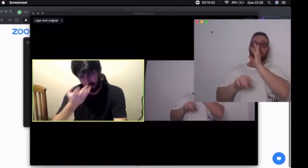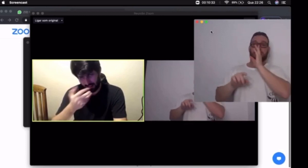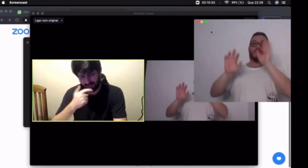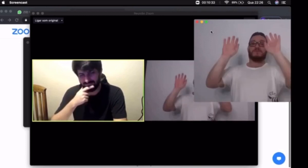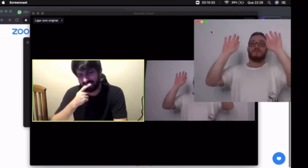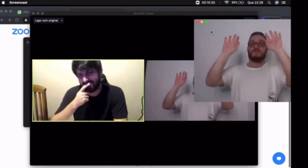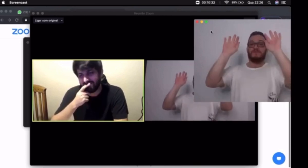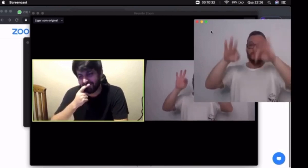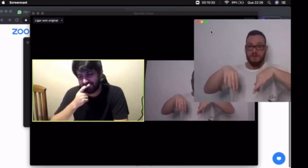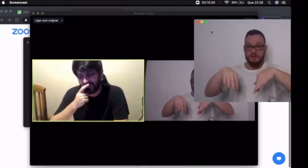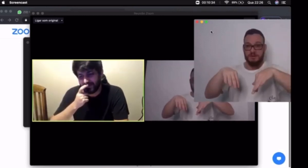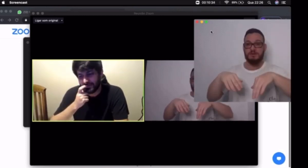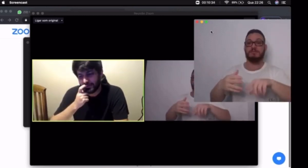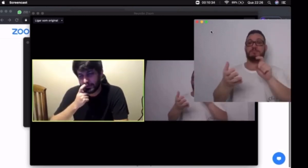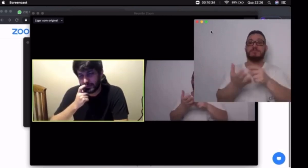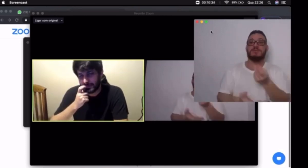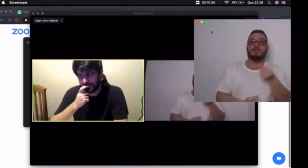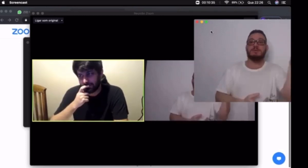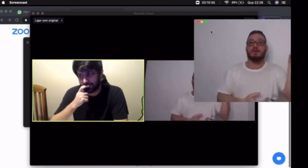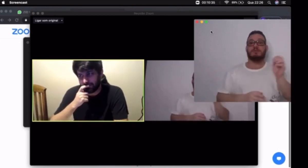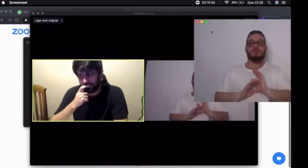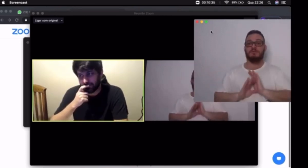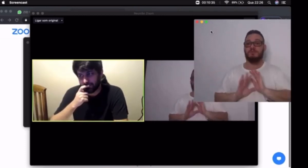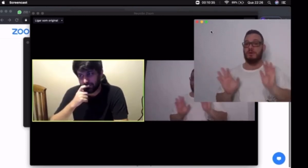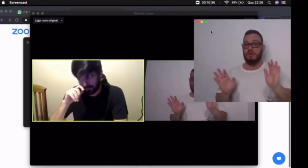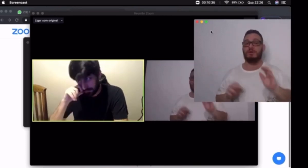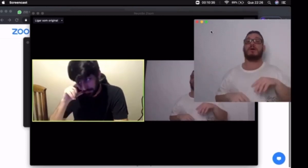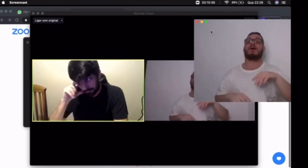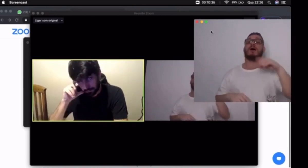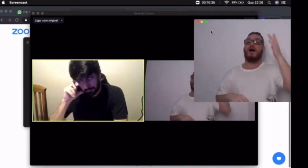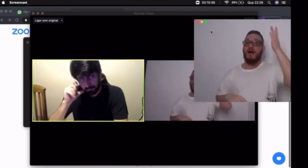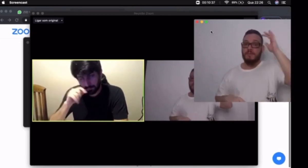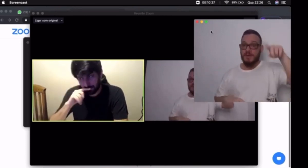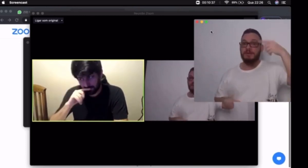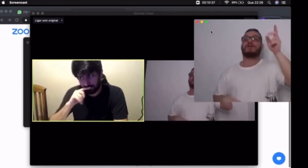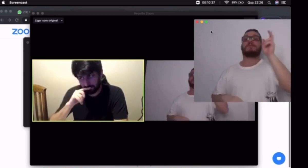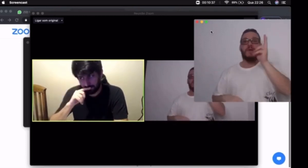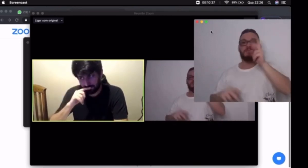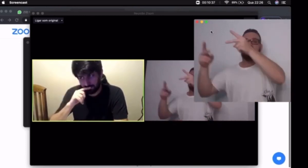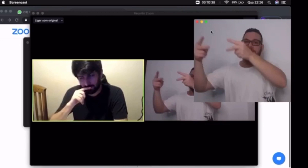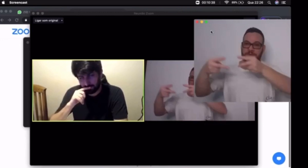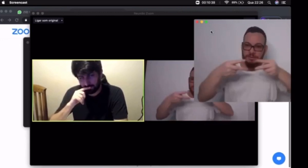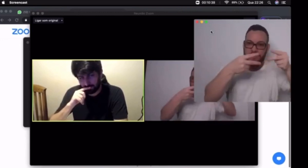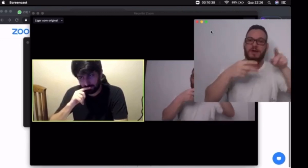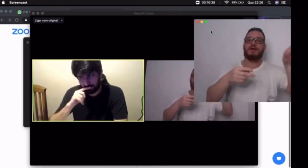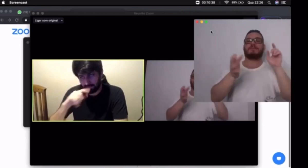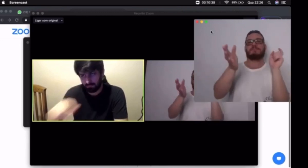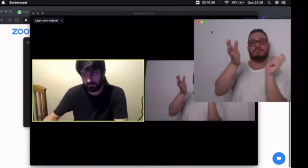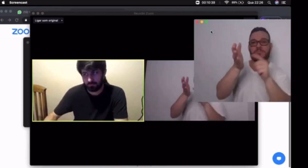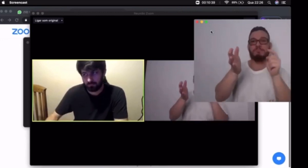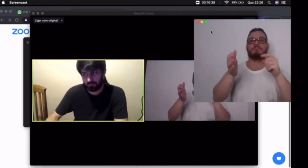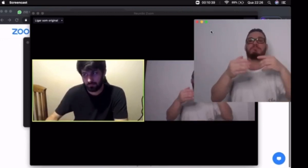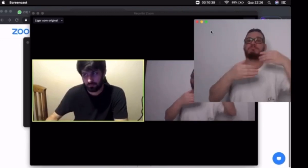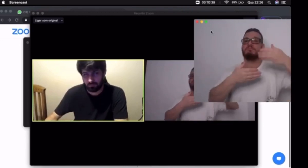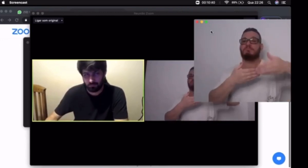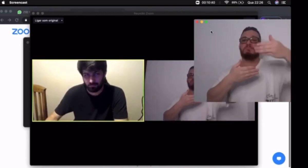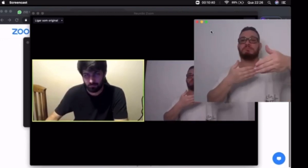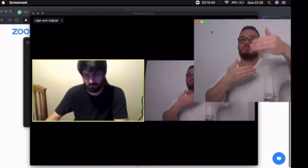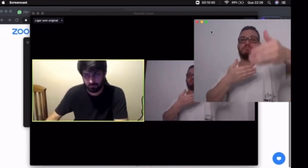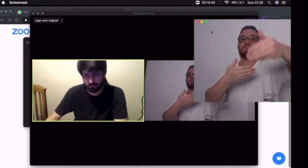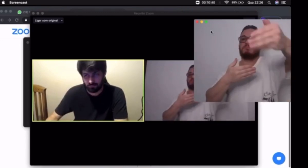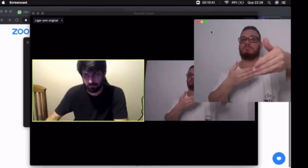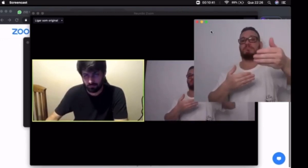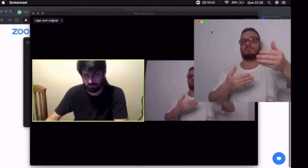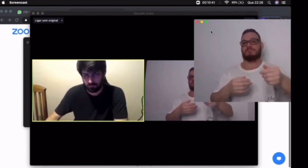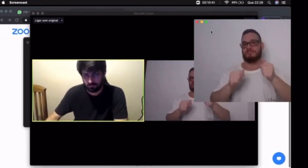ligada, se vocês conectarem o computador na TV. E depois, na hora de sair, é só fechar. Então, sempre que a gente tiver uma